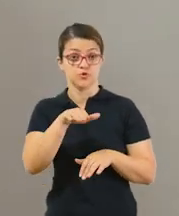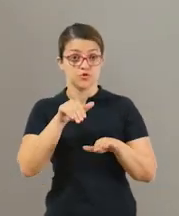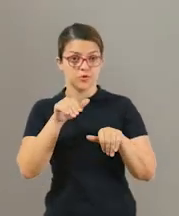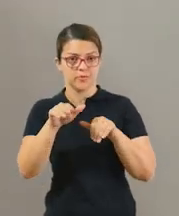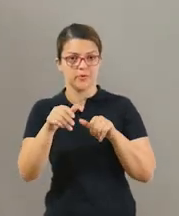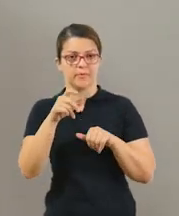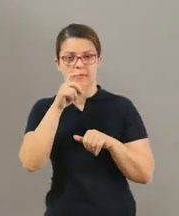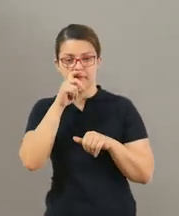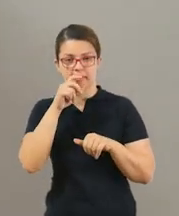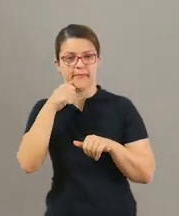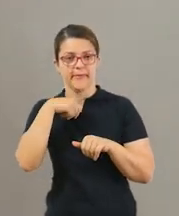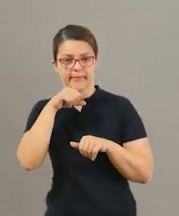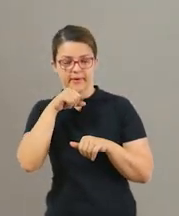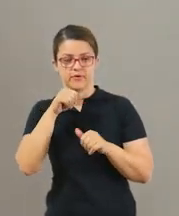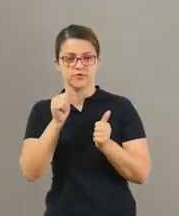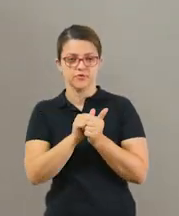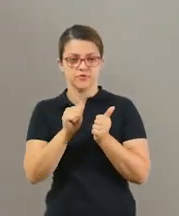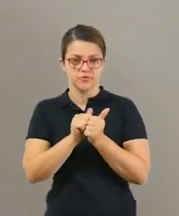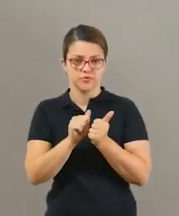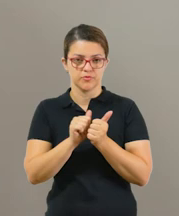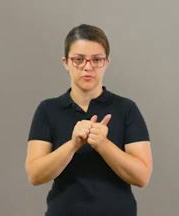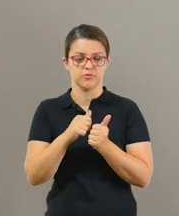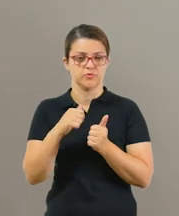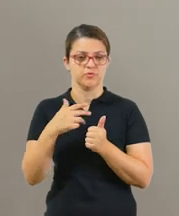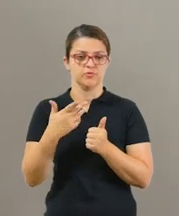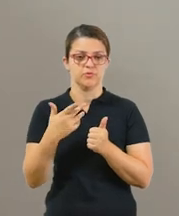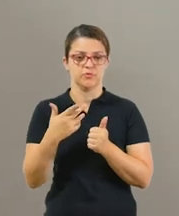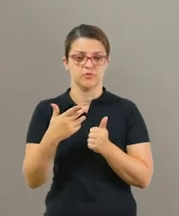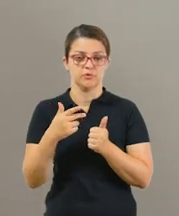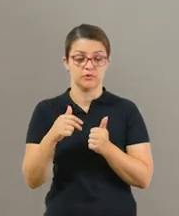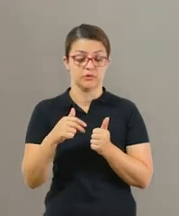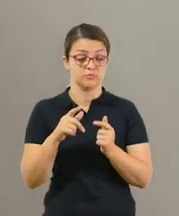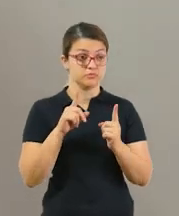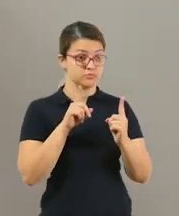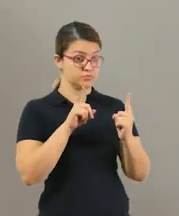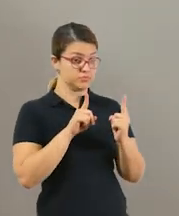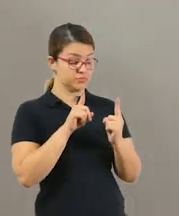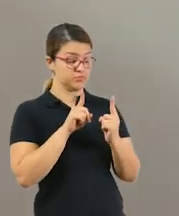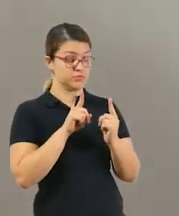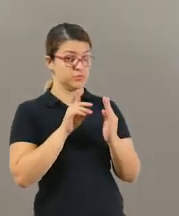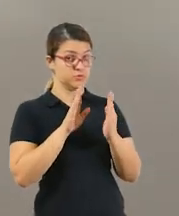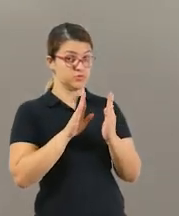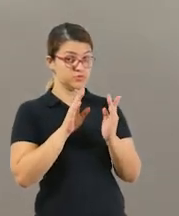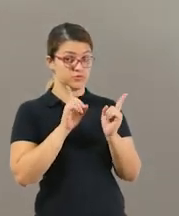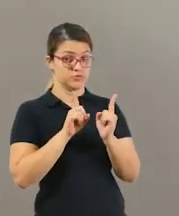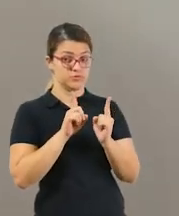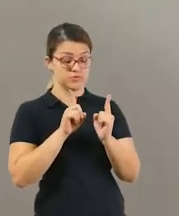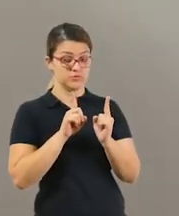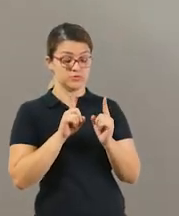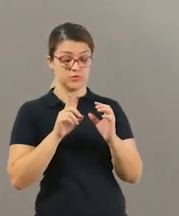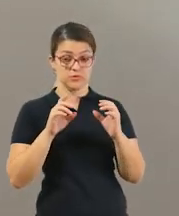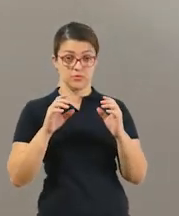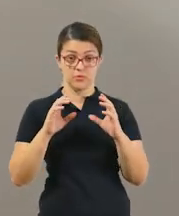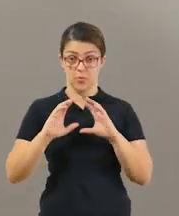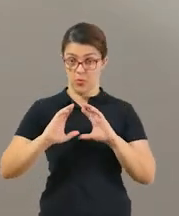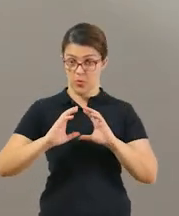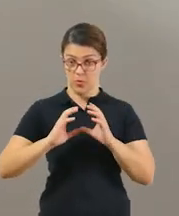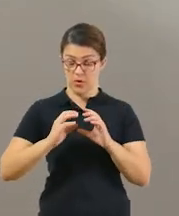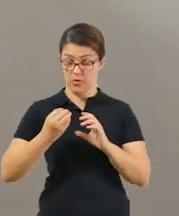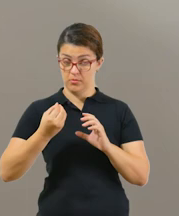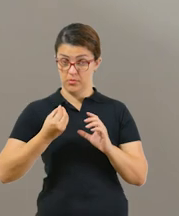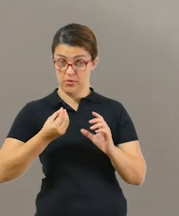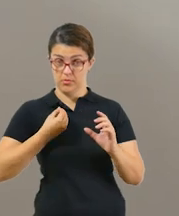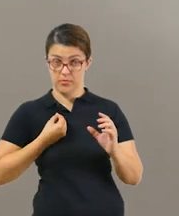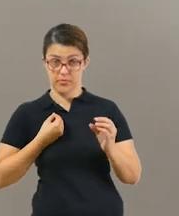duplas, tá? Você pode chamar seu pai ou sua mãe, seu irmão, quem estiver em casa, se posicionar de frente para o outro e cada um